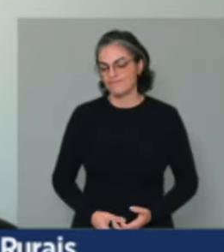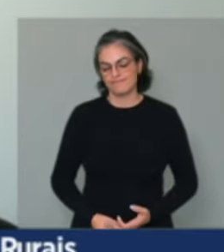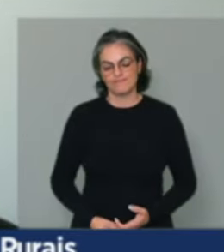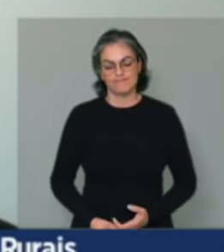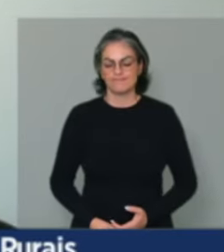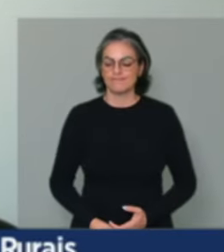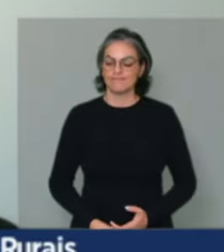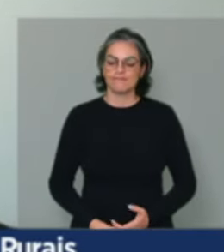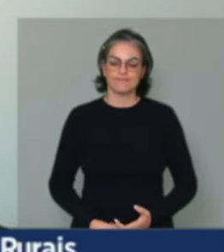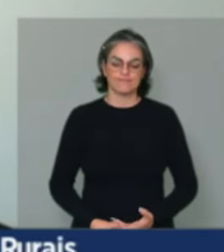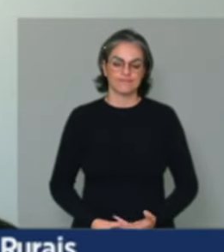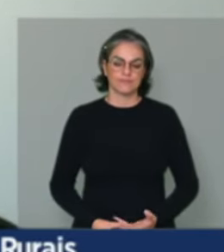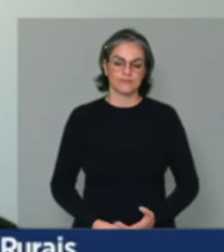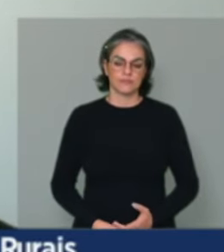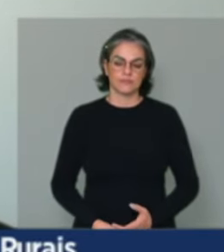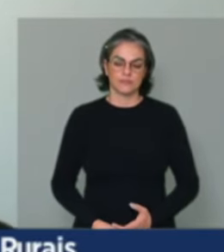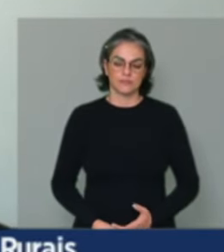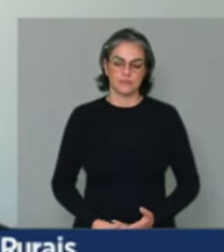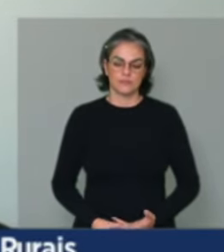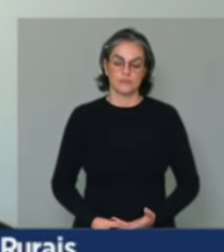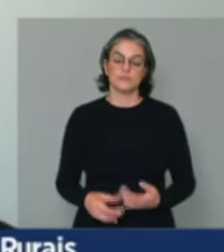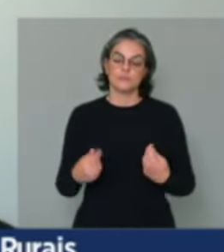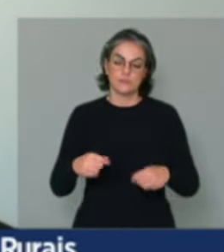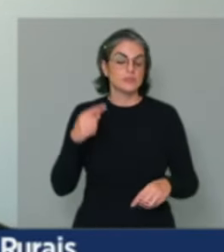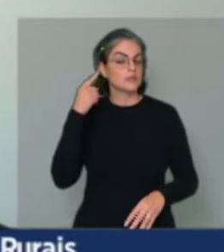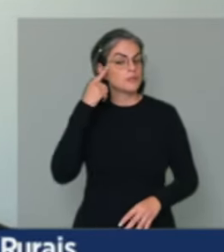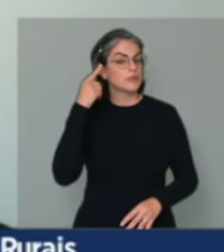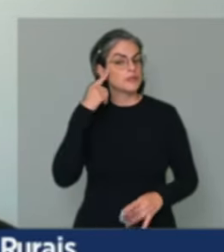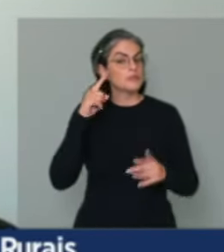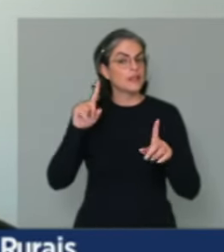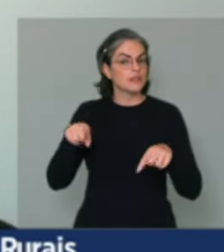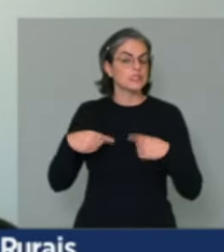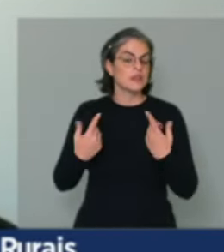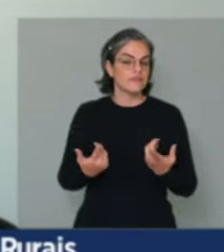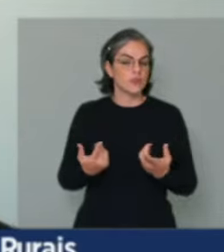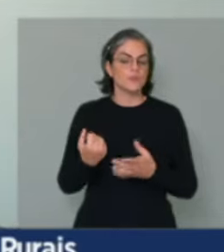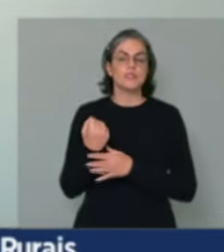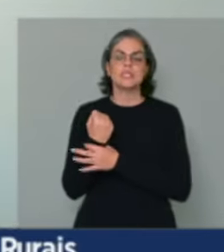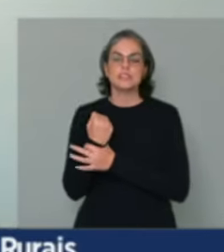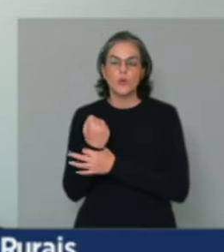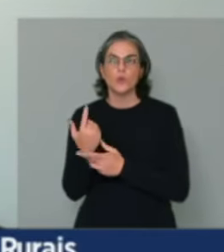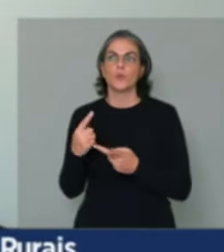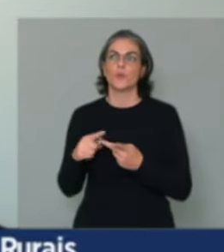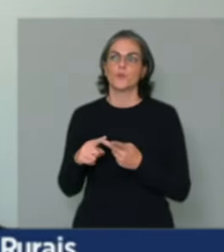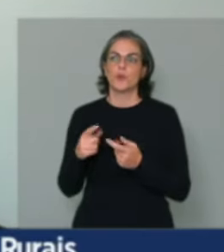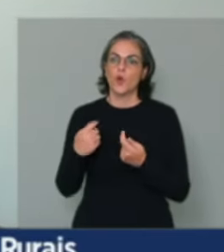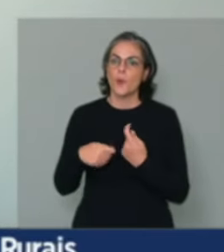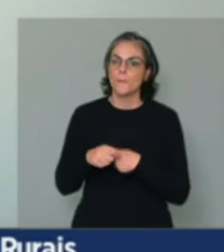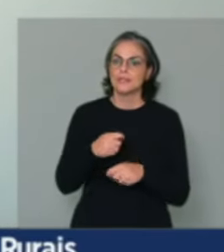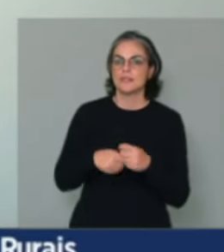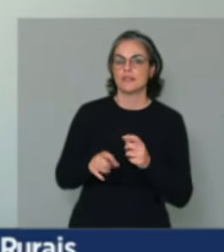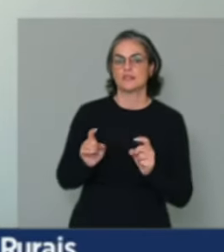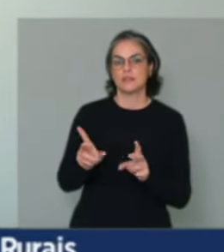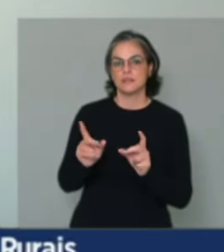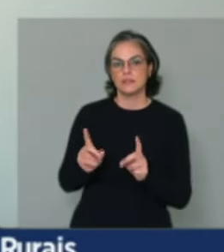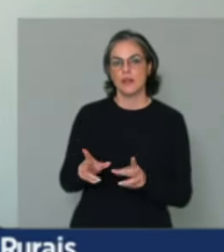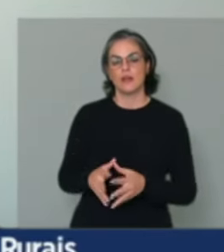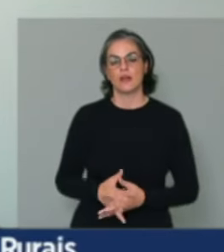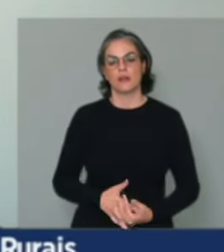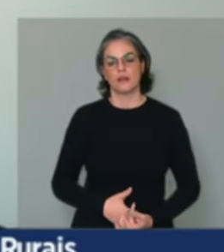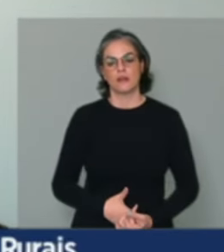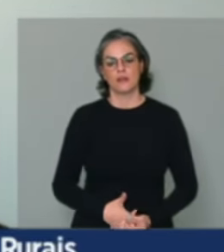os desafios pontuados em relação ao seguro, à comercialização, tanto na comercialização dos mercados